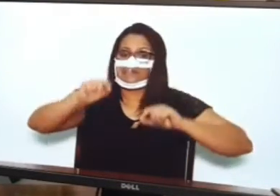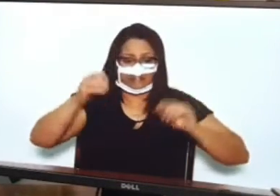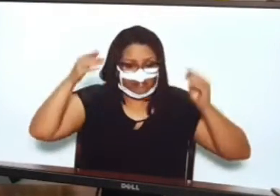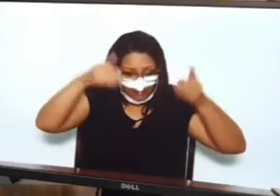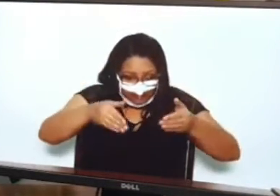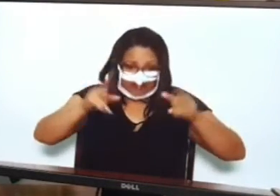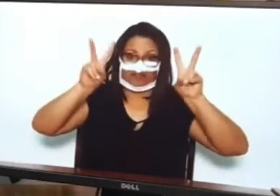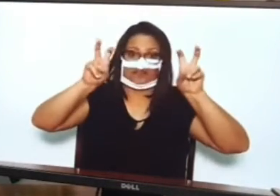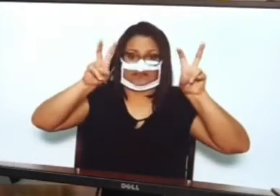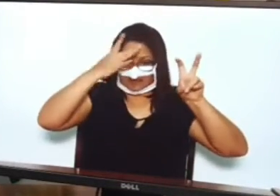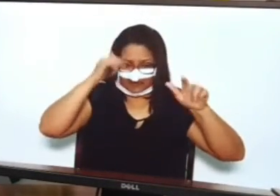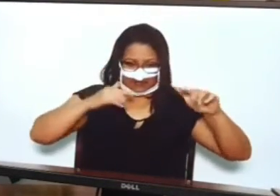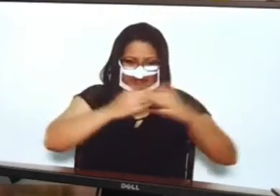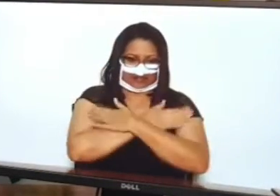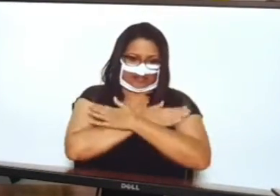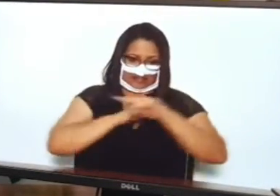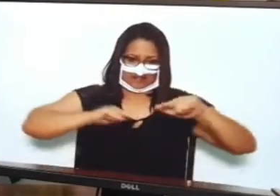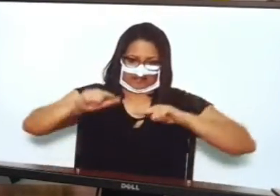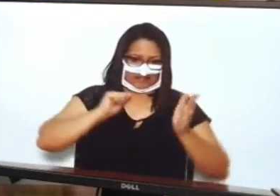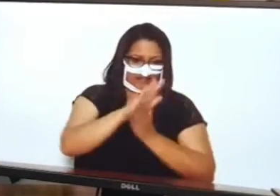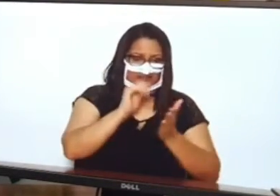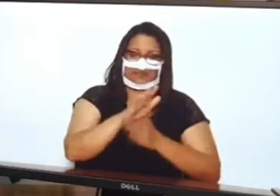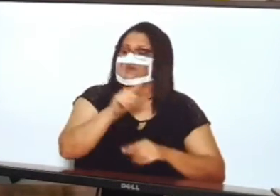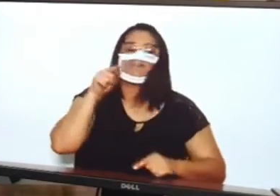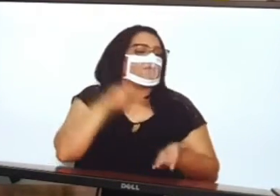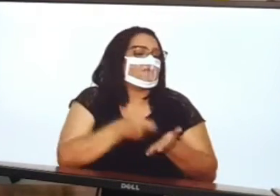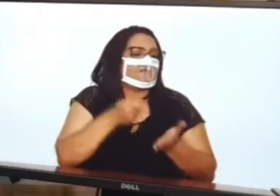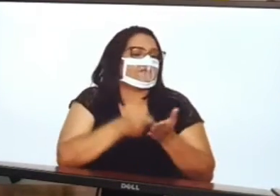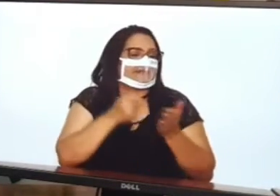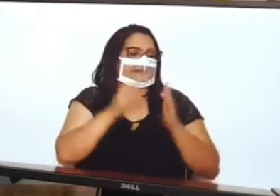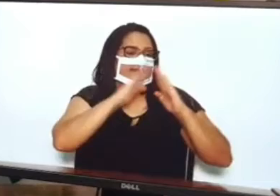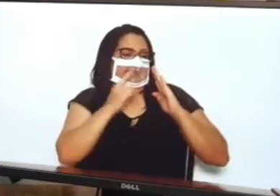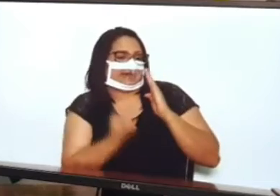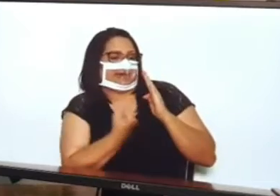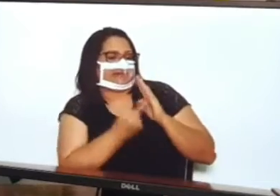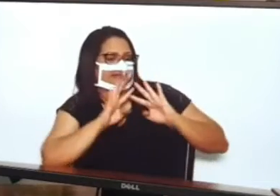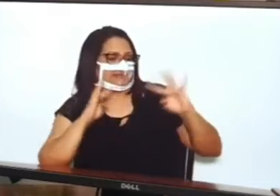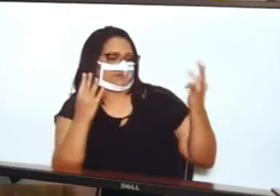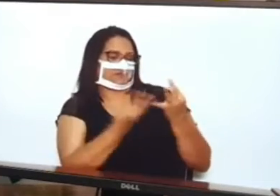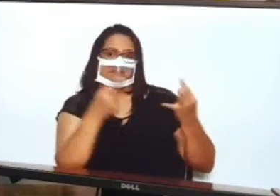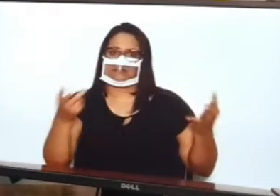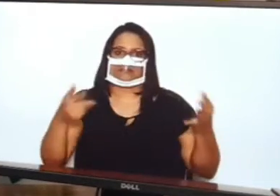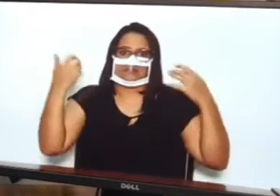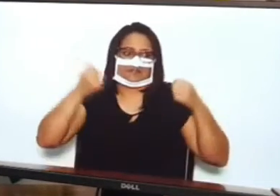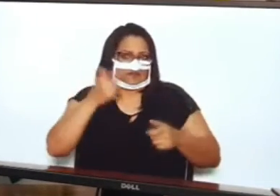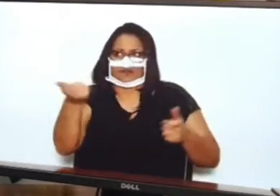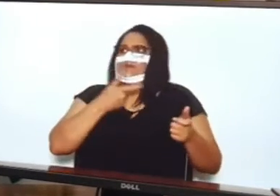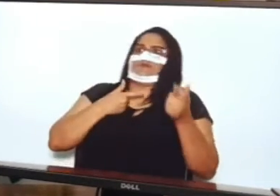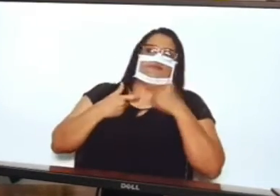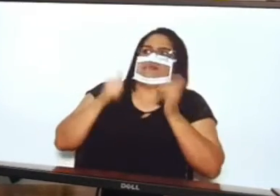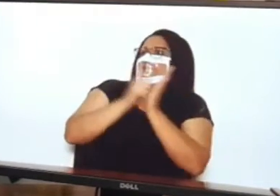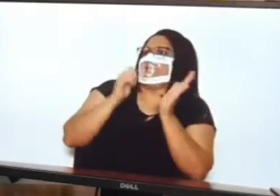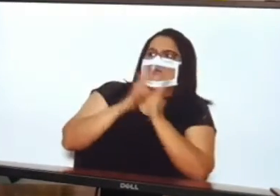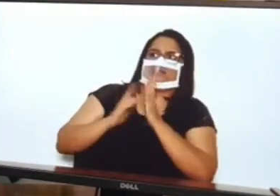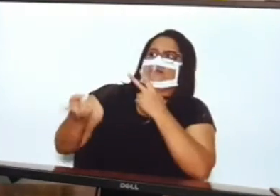política aí de todo mundo em casa, terror, pavor, multa, vou prender,